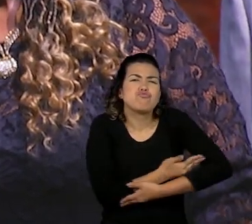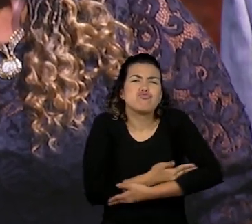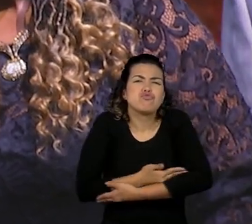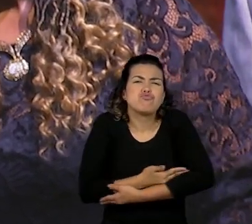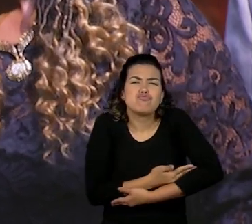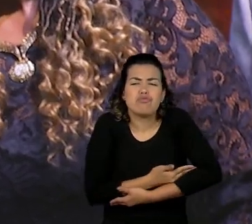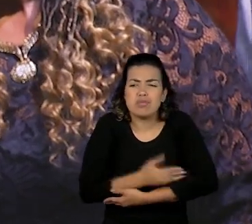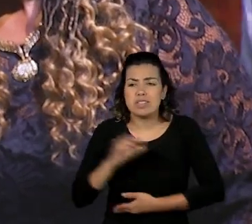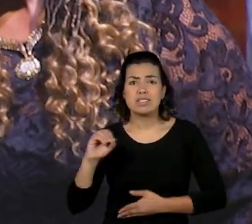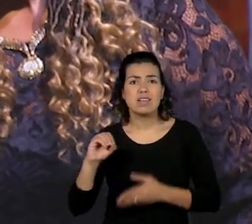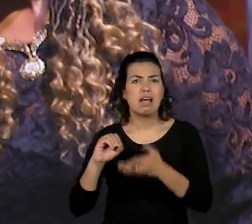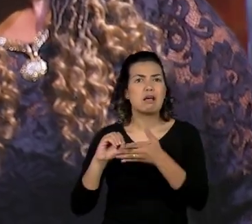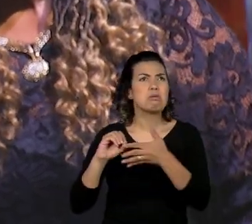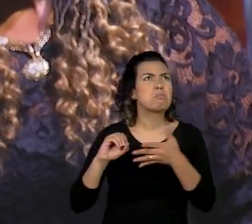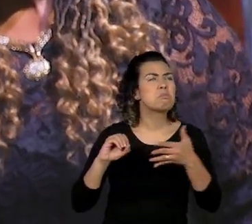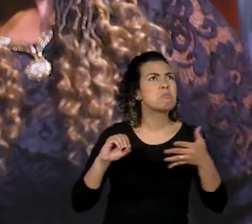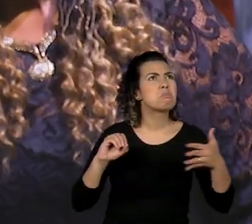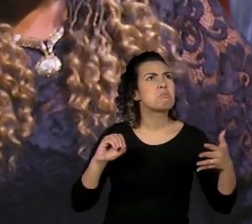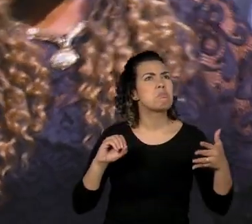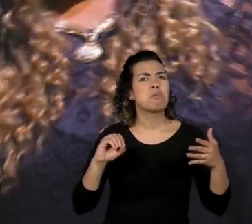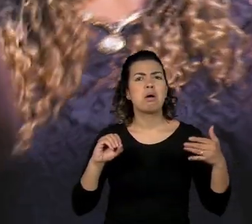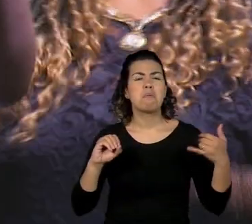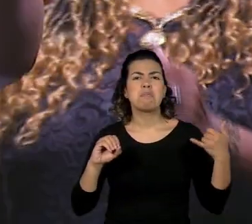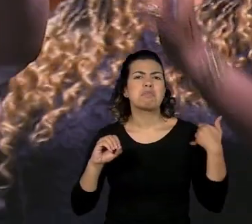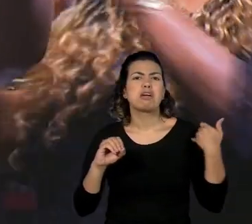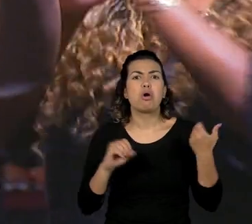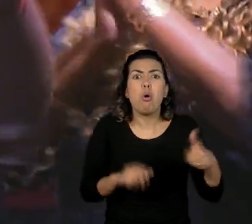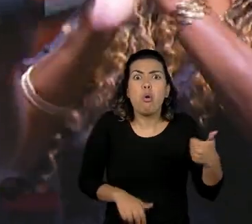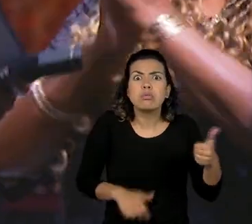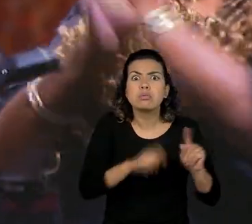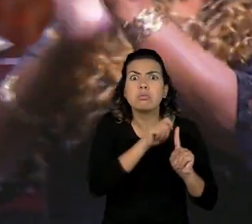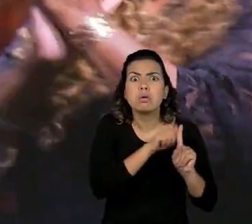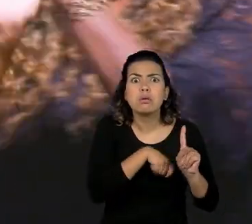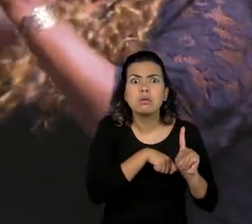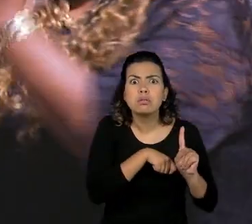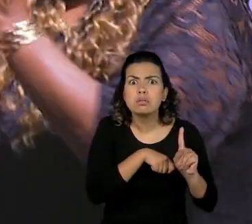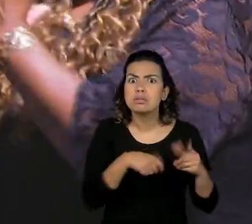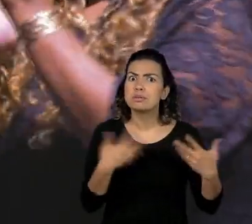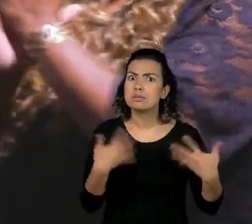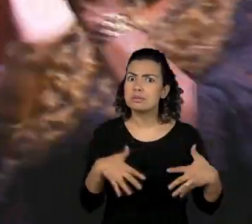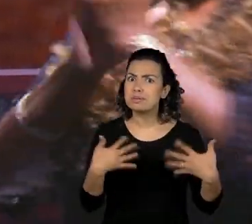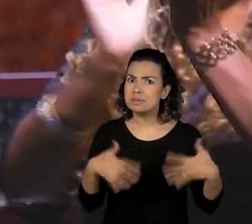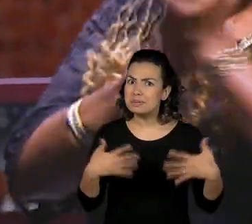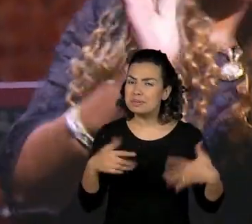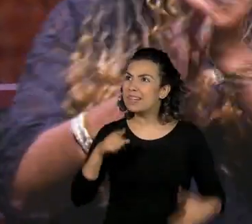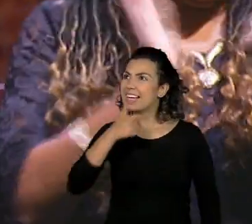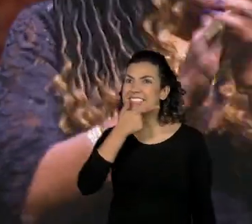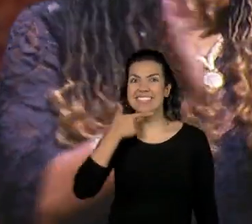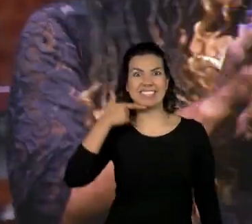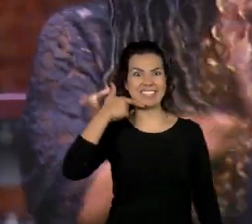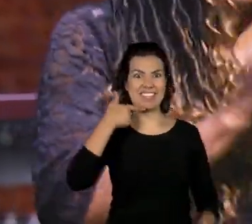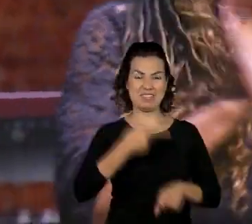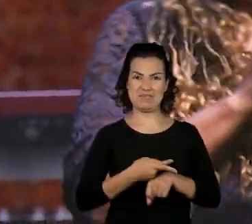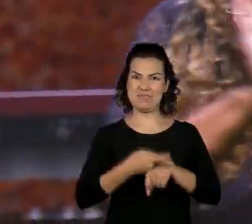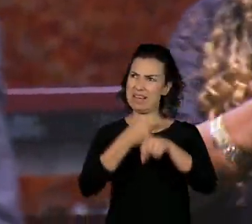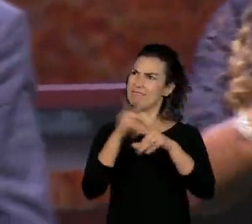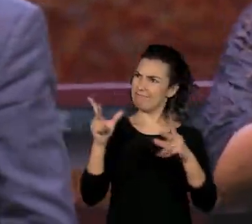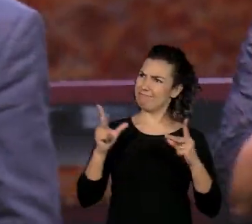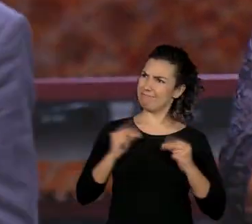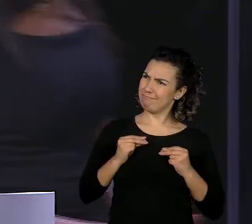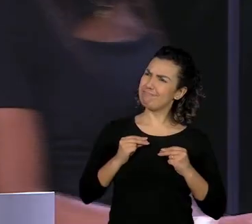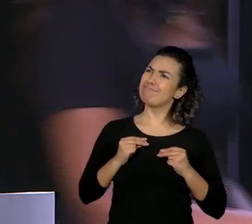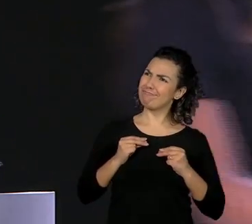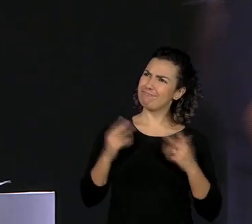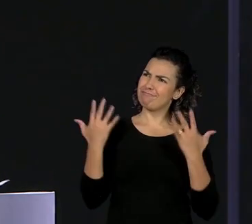3 anos a 11 meses. E está aí o sorrisão e o prêmio, merecido. E convido também